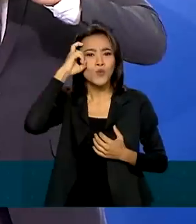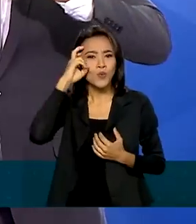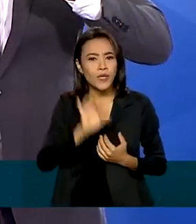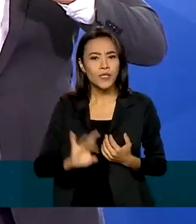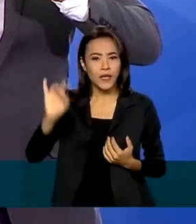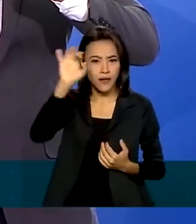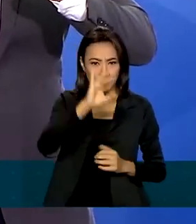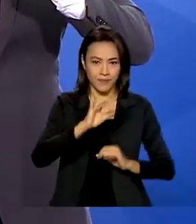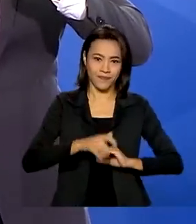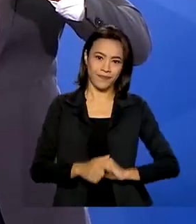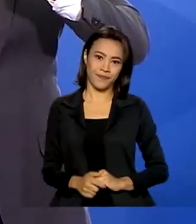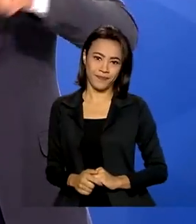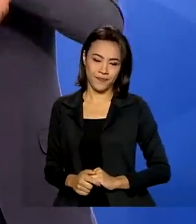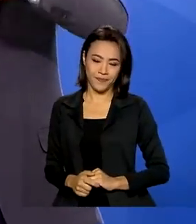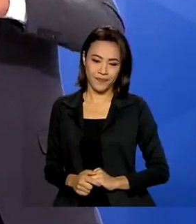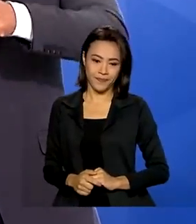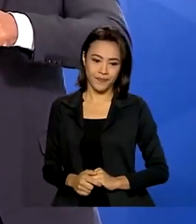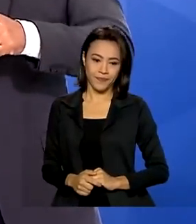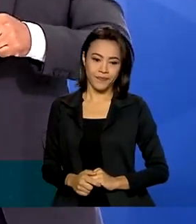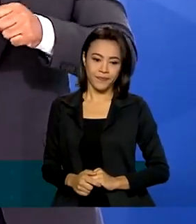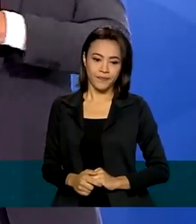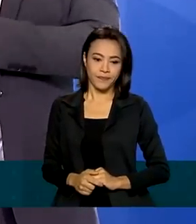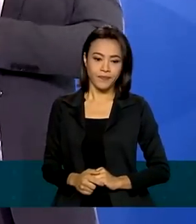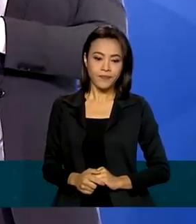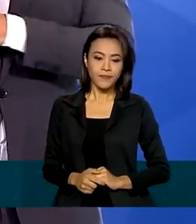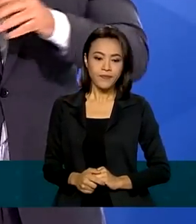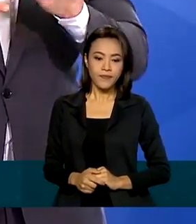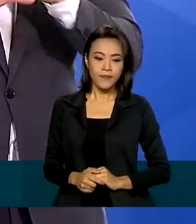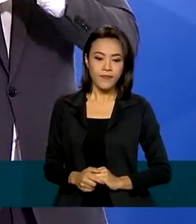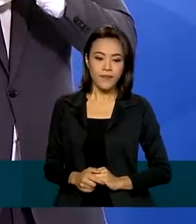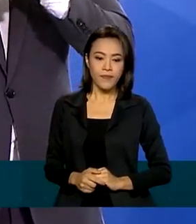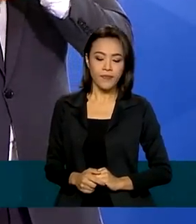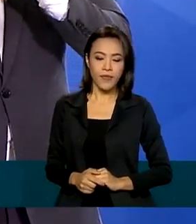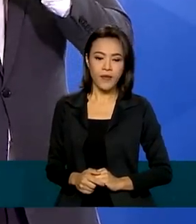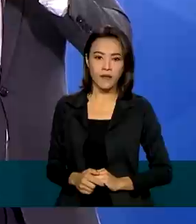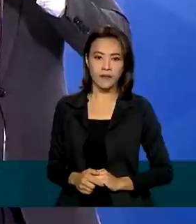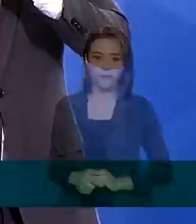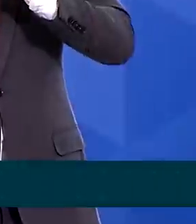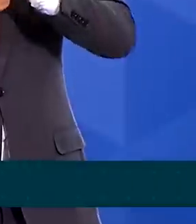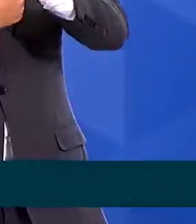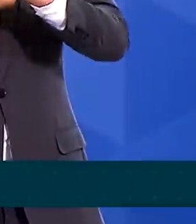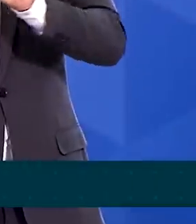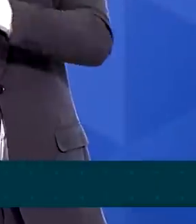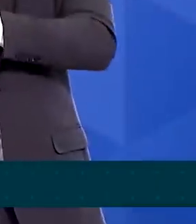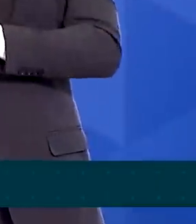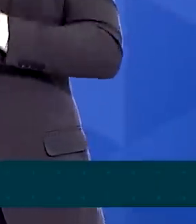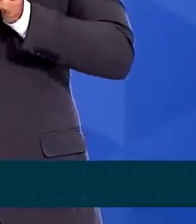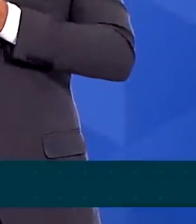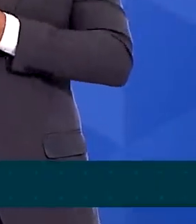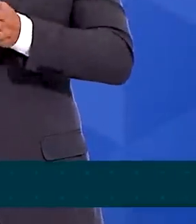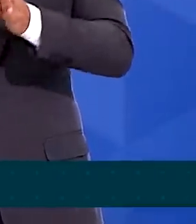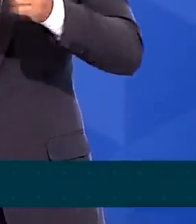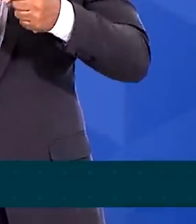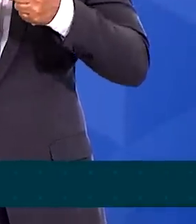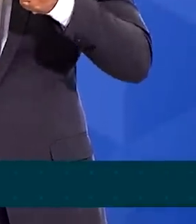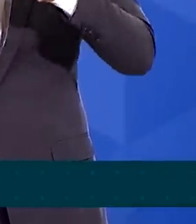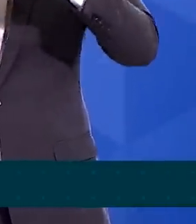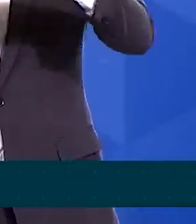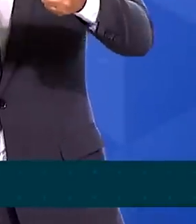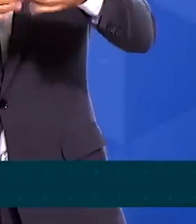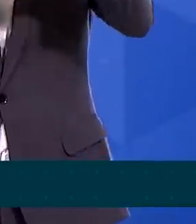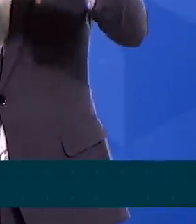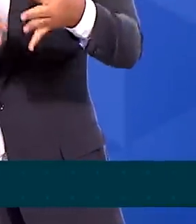A nova carteira de identidade e o novo passaporte brasileiro mostram que o Brasil está na direção certa, no sentido do aprimoramento